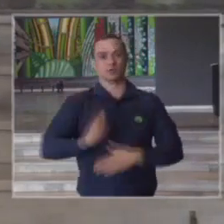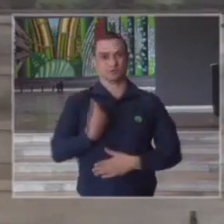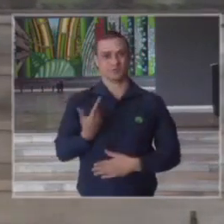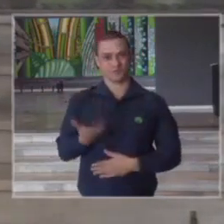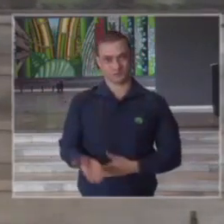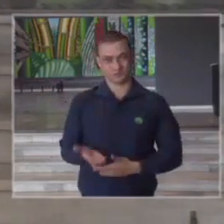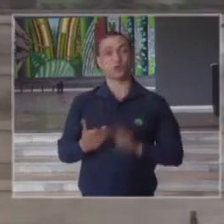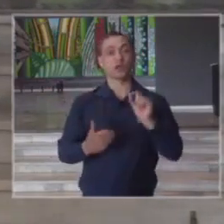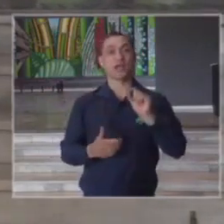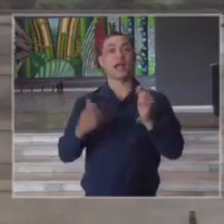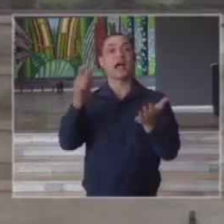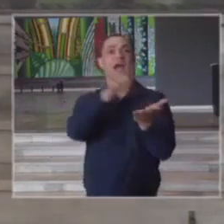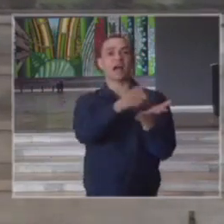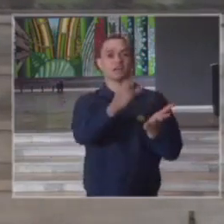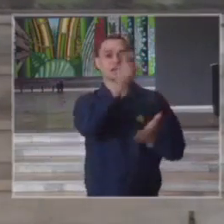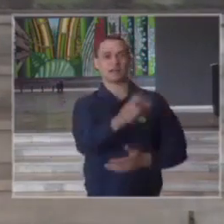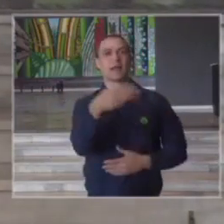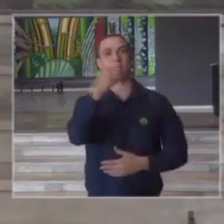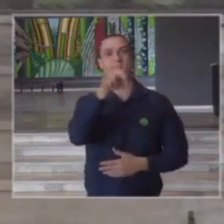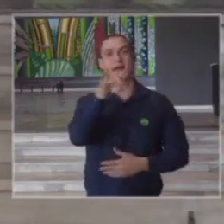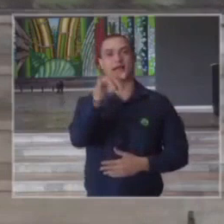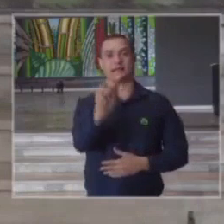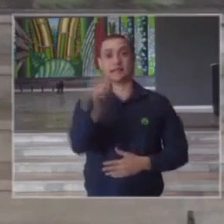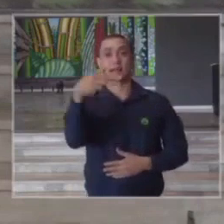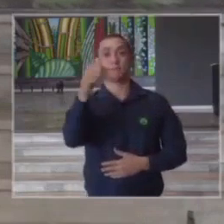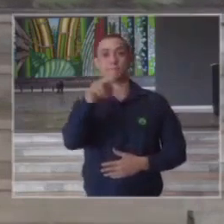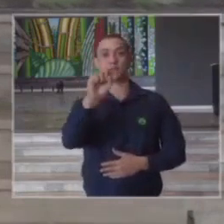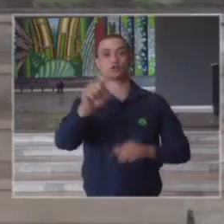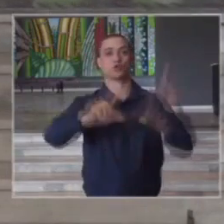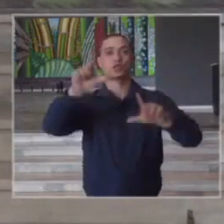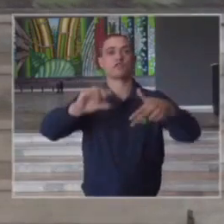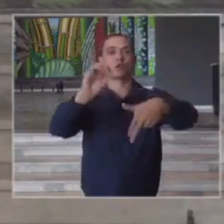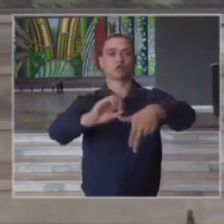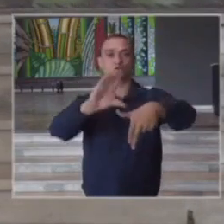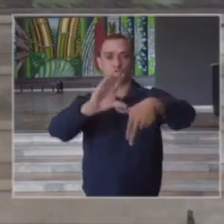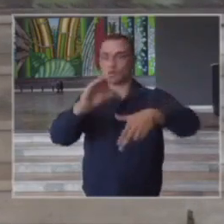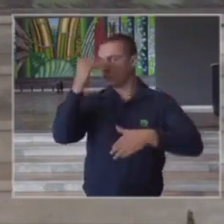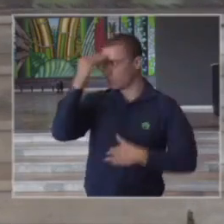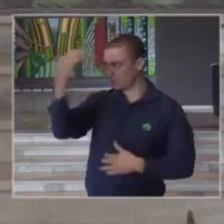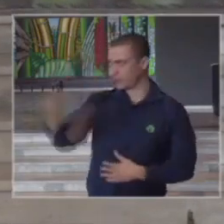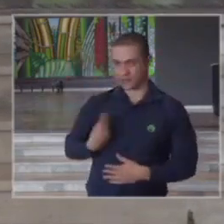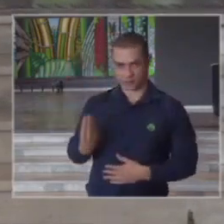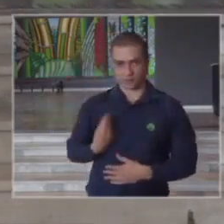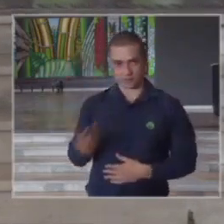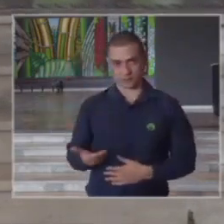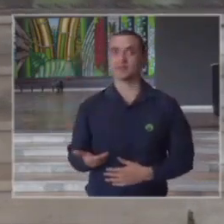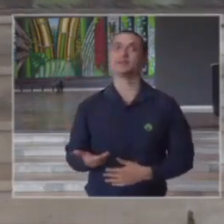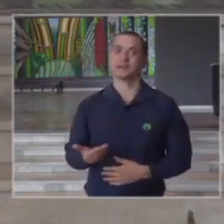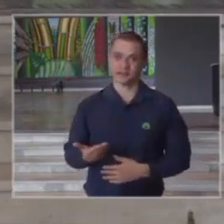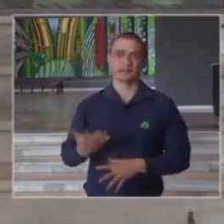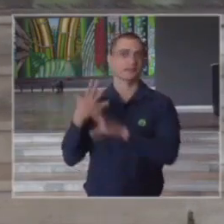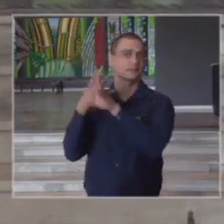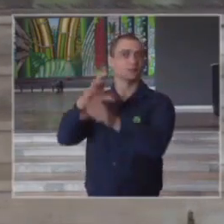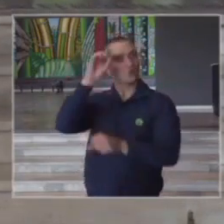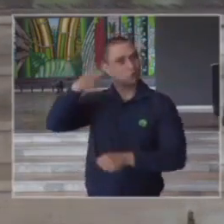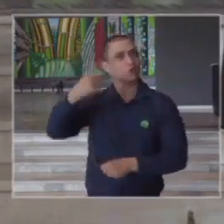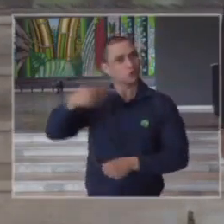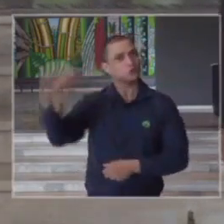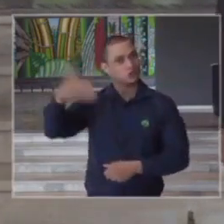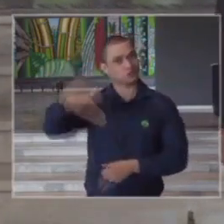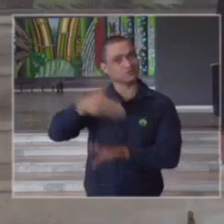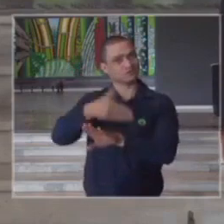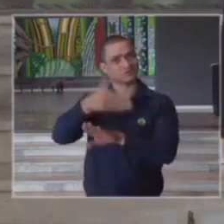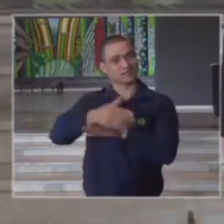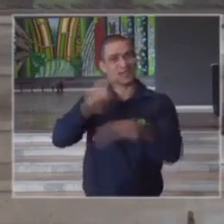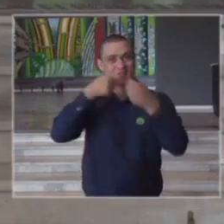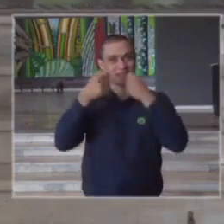da jornalista Maria Manso da TV Cultura Maria obrigado pela sua presença aliás presença constante em